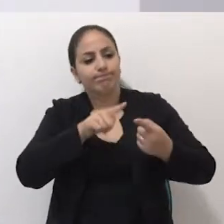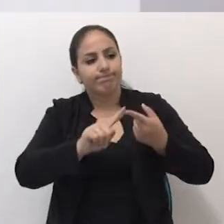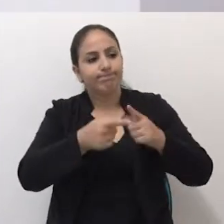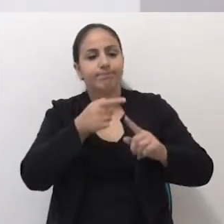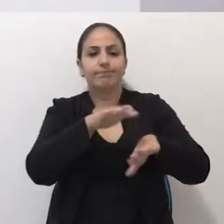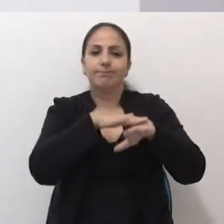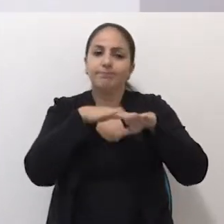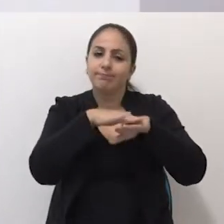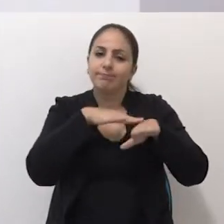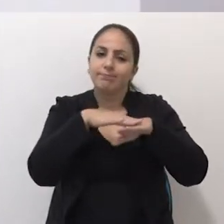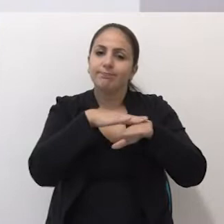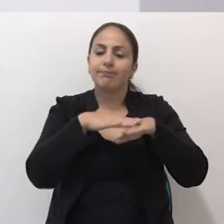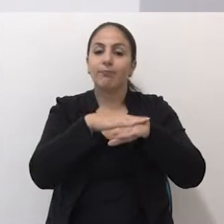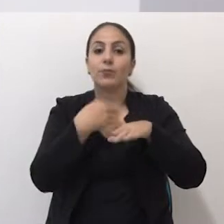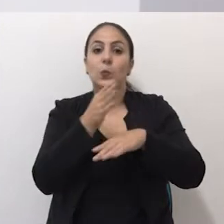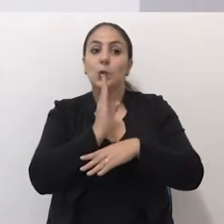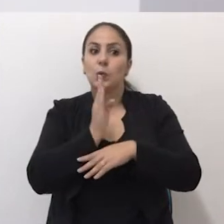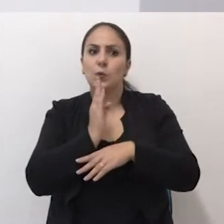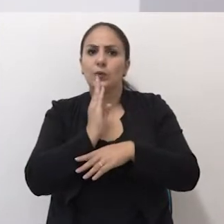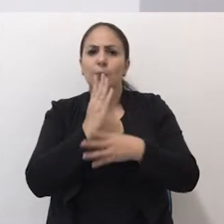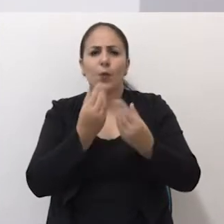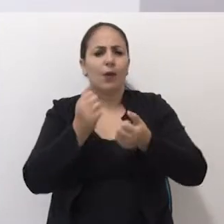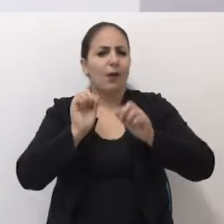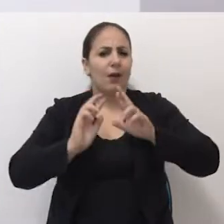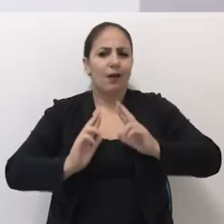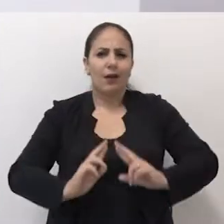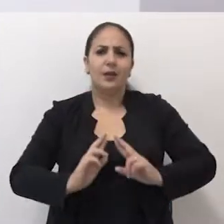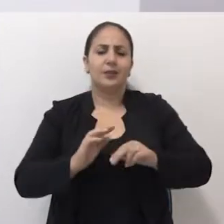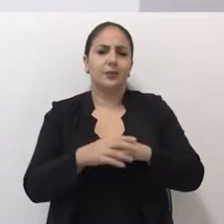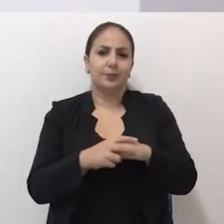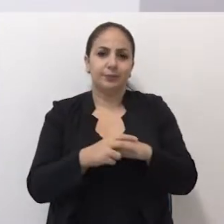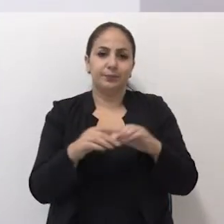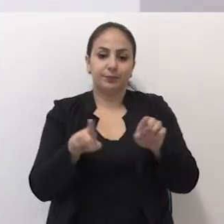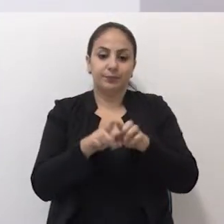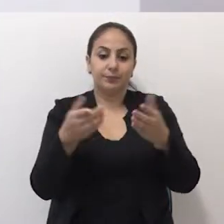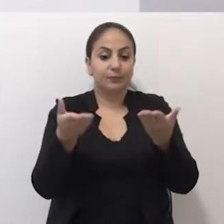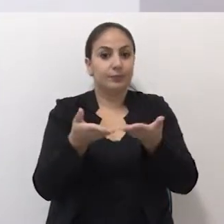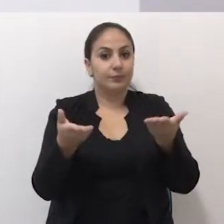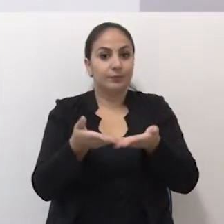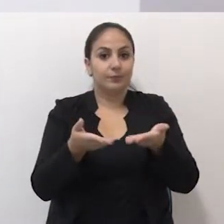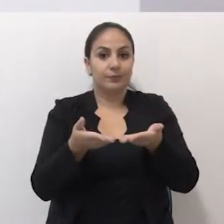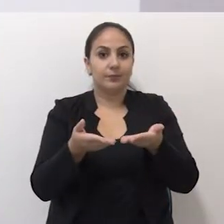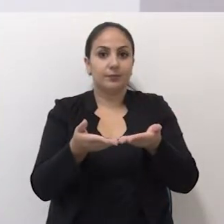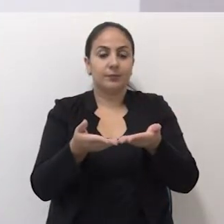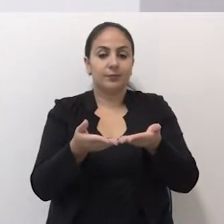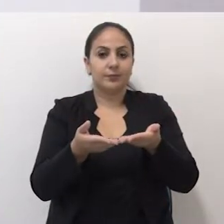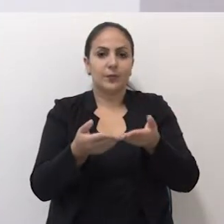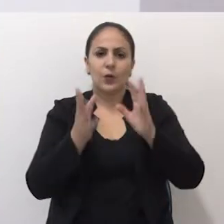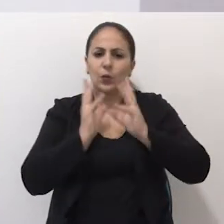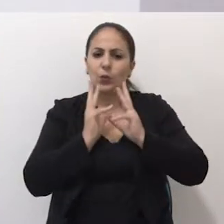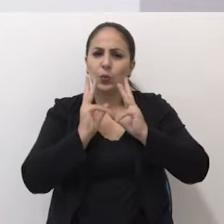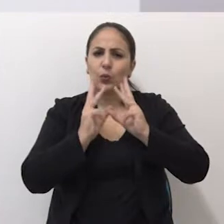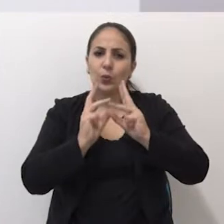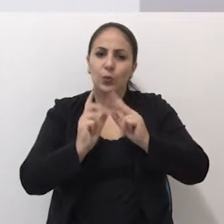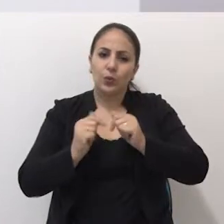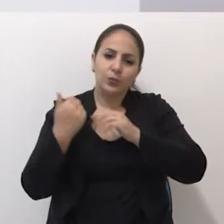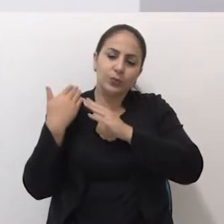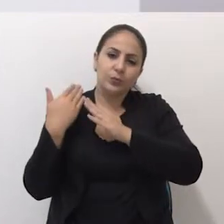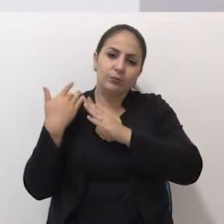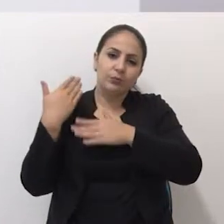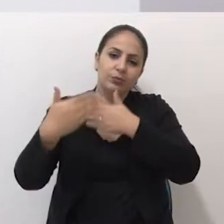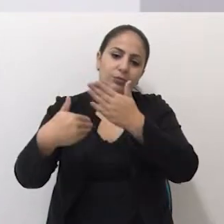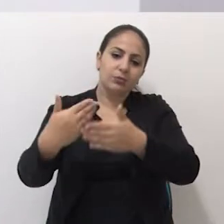diálogo, da conversa, conhecimento de muitos setores e agora toda essa